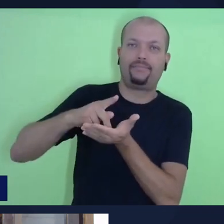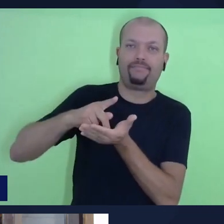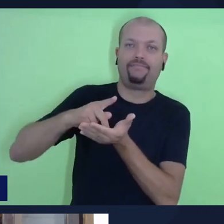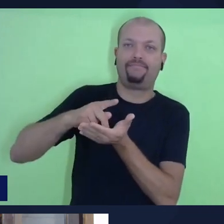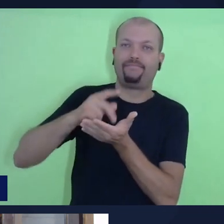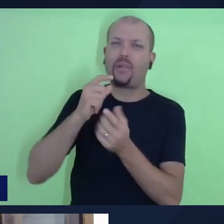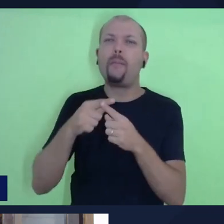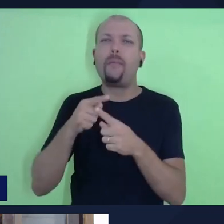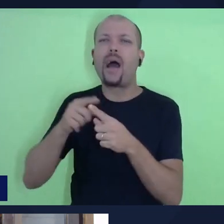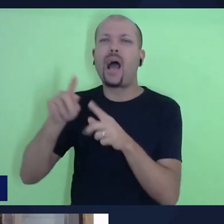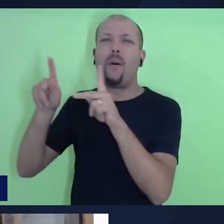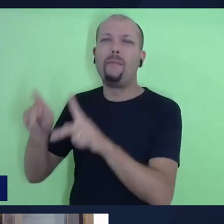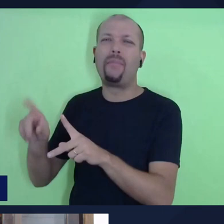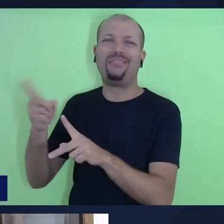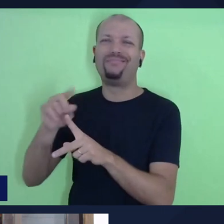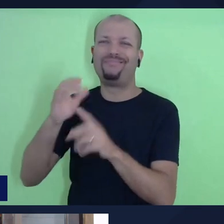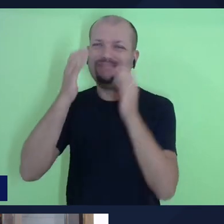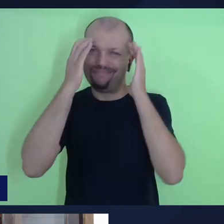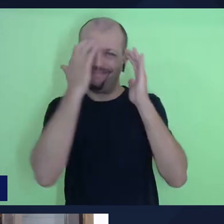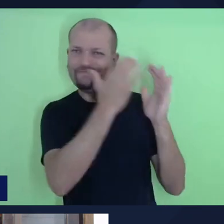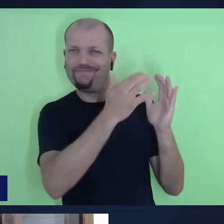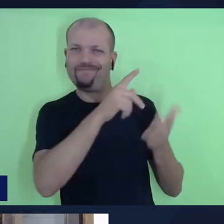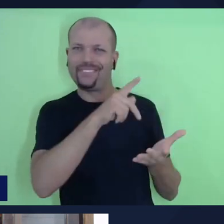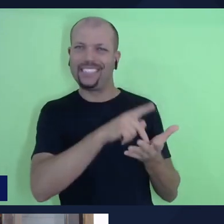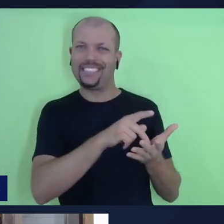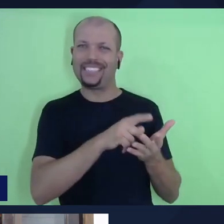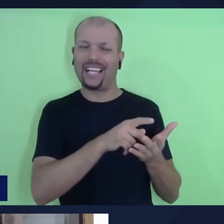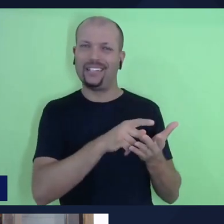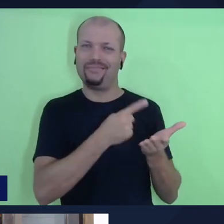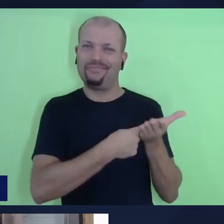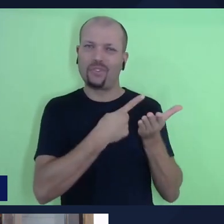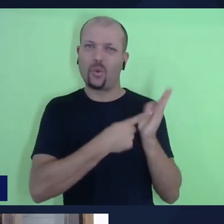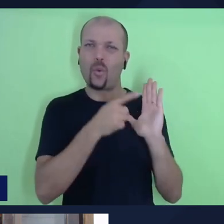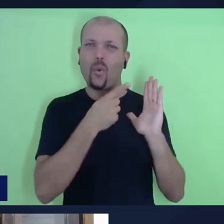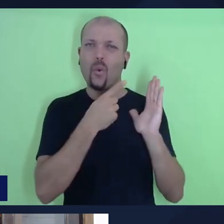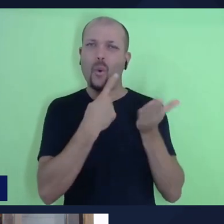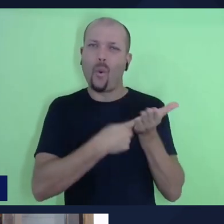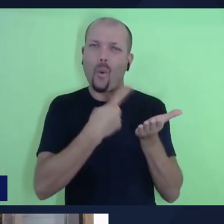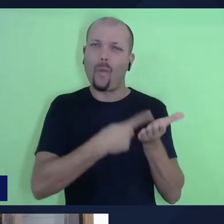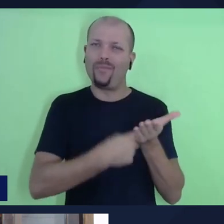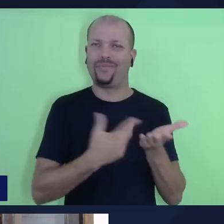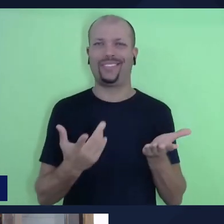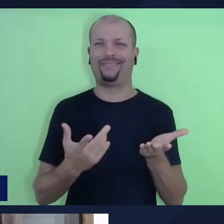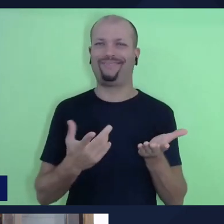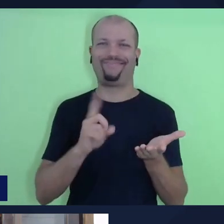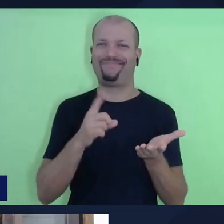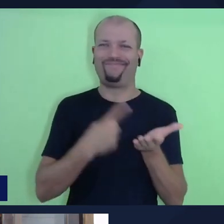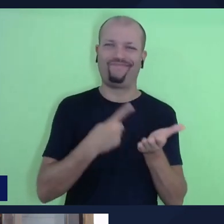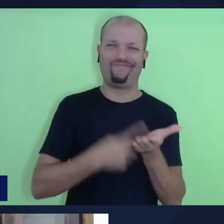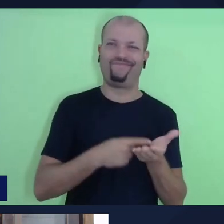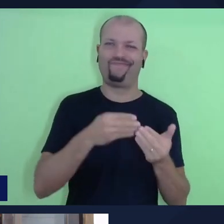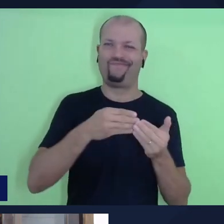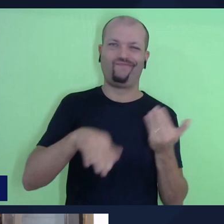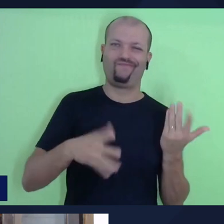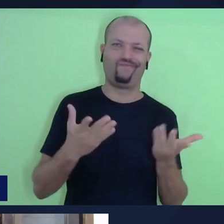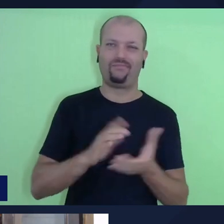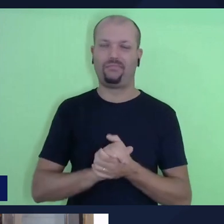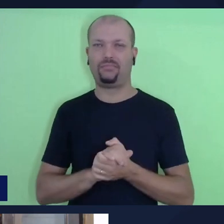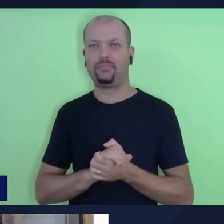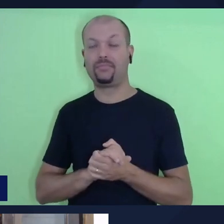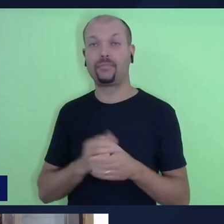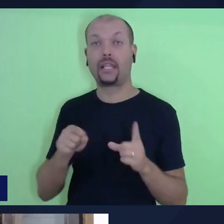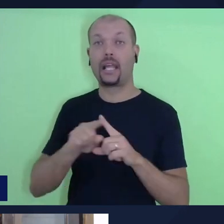eles não cumprem a parte deles do acordo. E quando chega então em Jeremias, no capítulo 31,